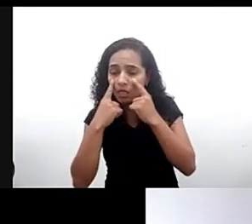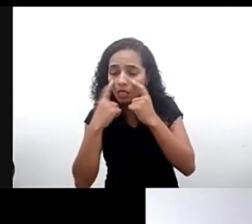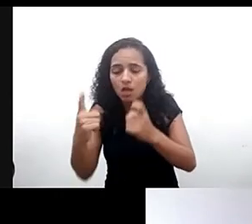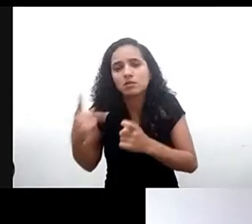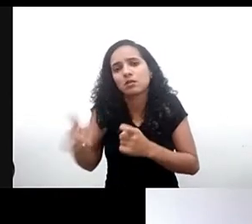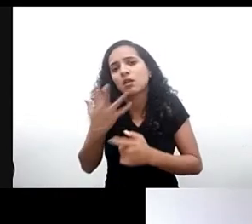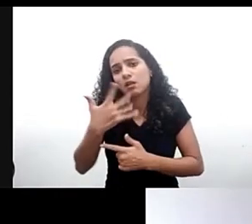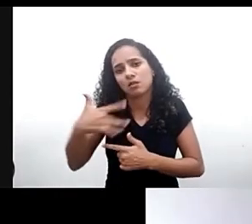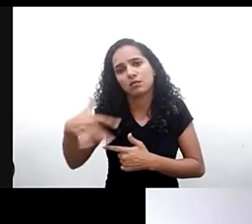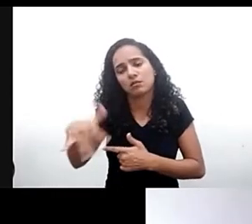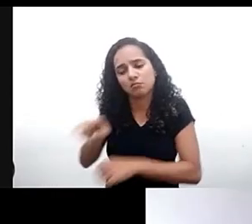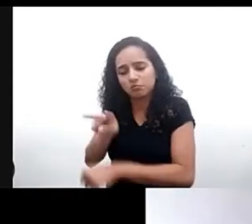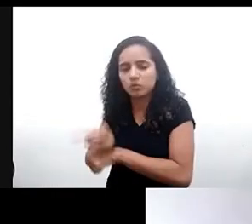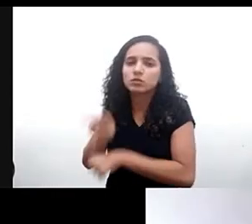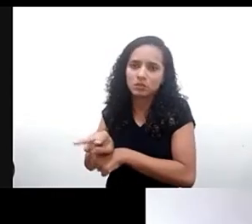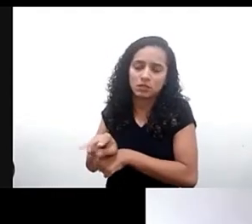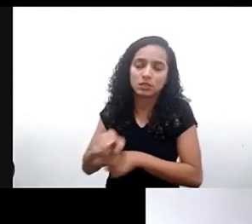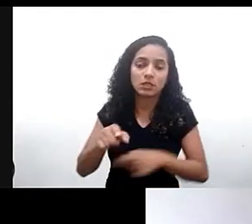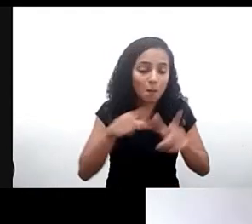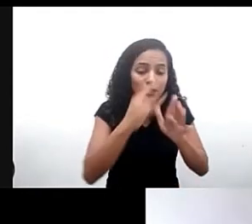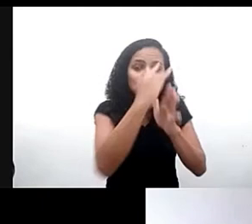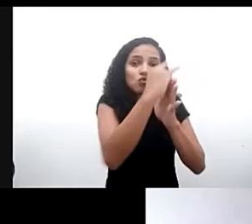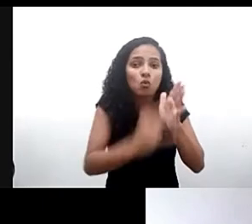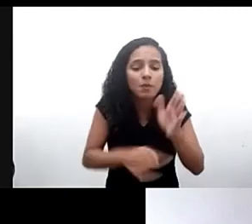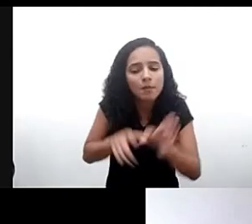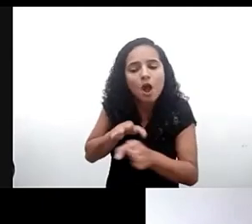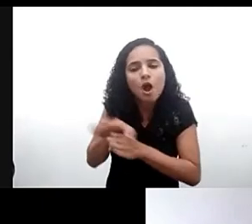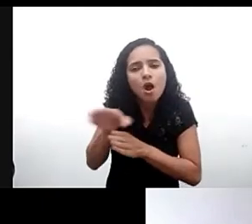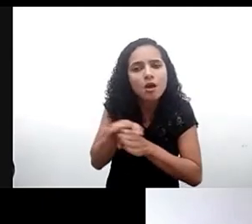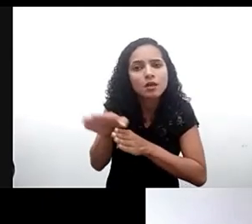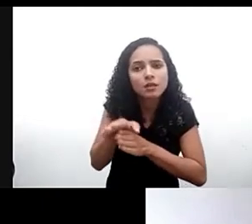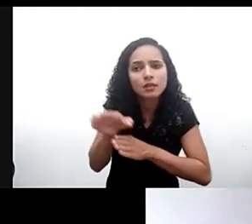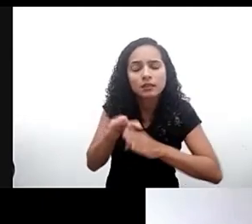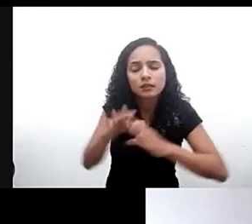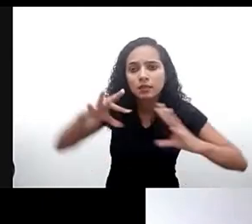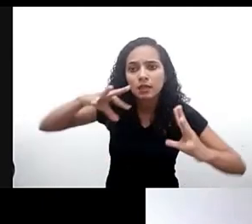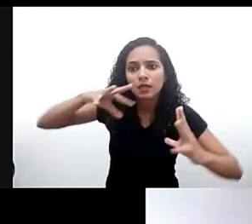devem sim orientar toda a relação da criança no momento